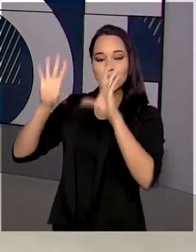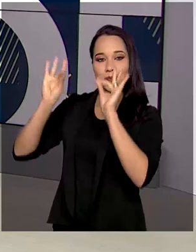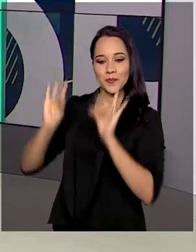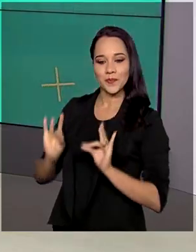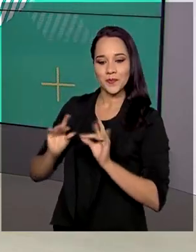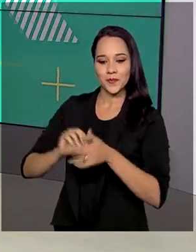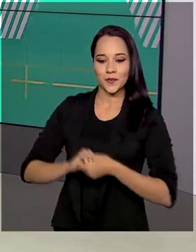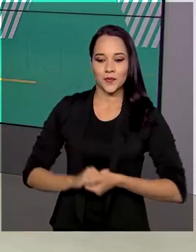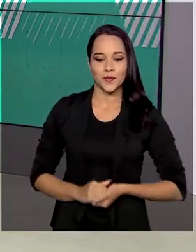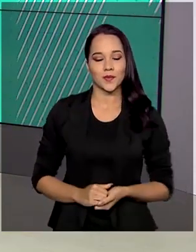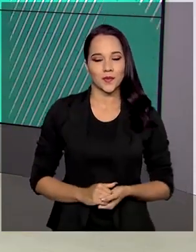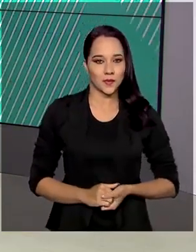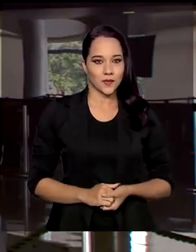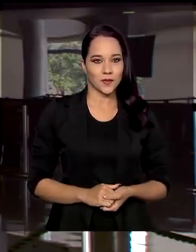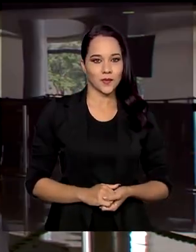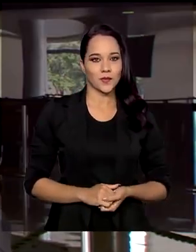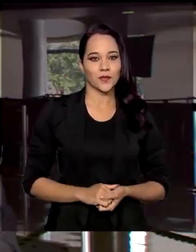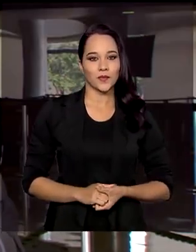tem as informações.